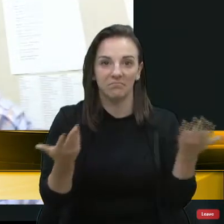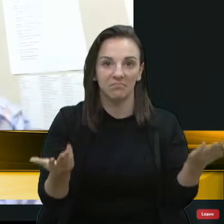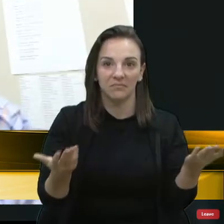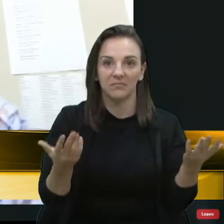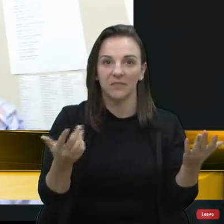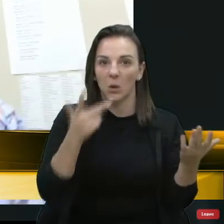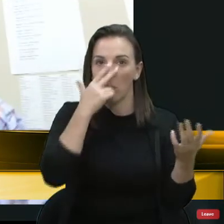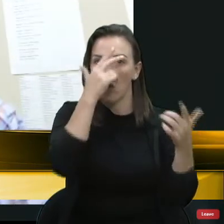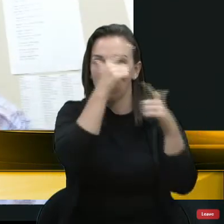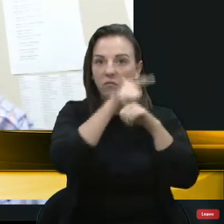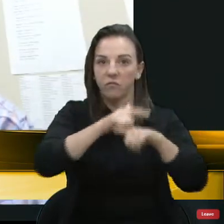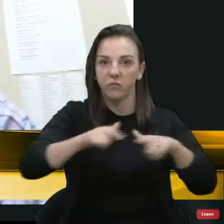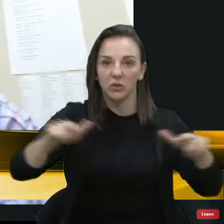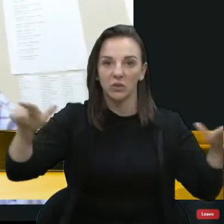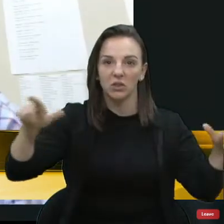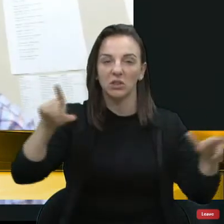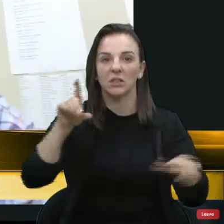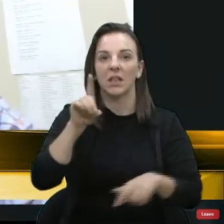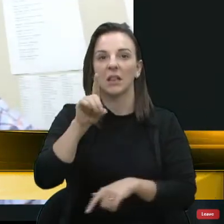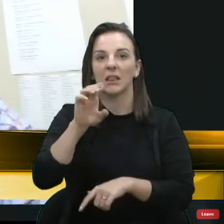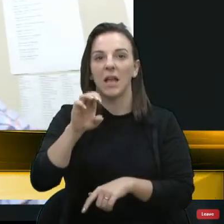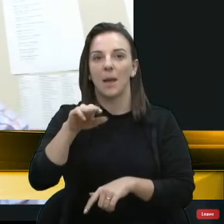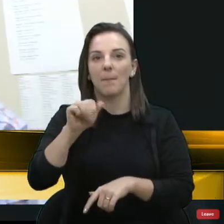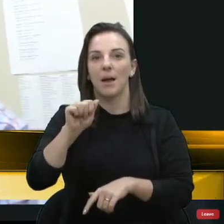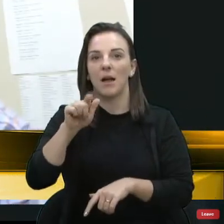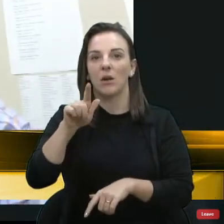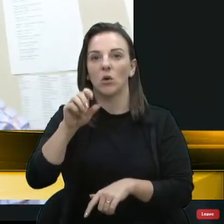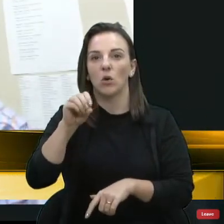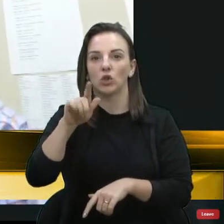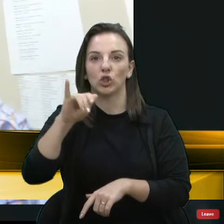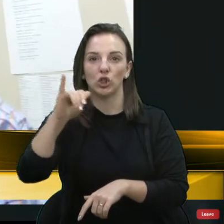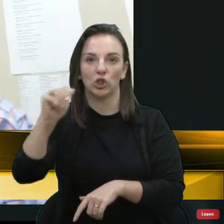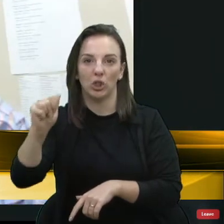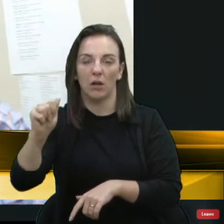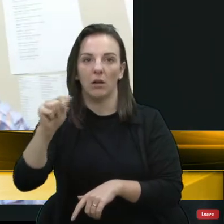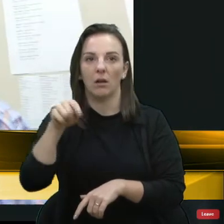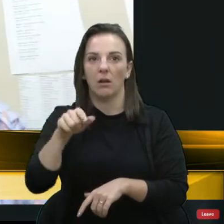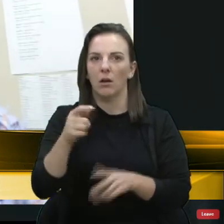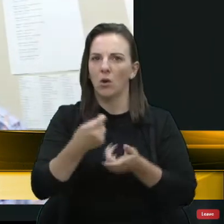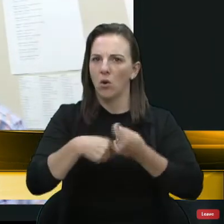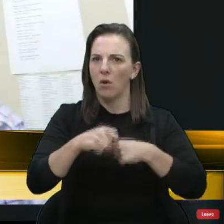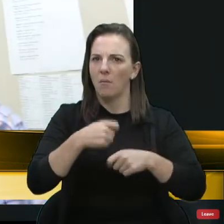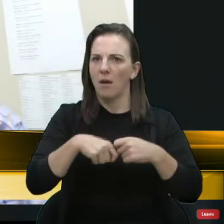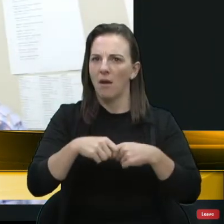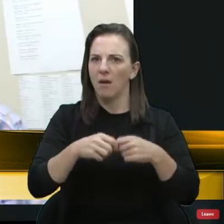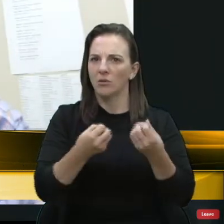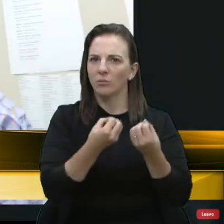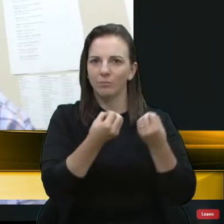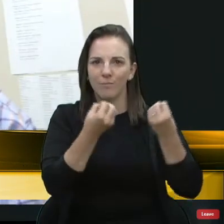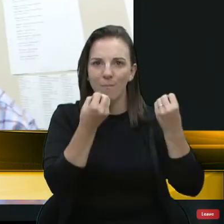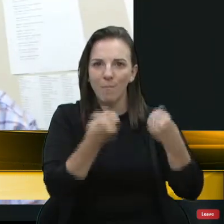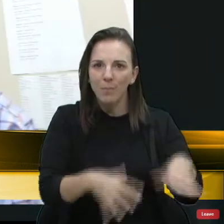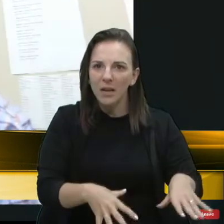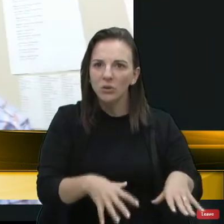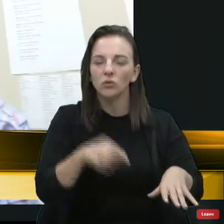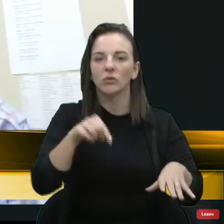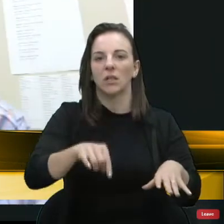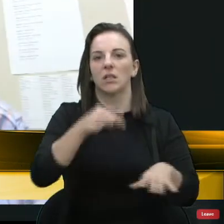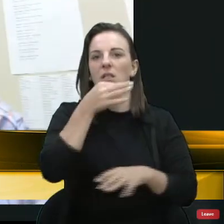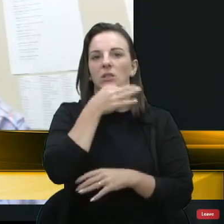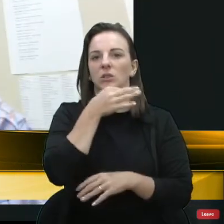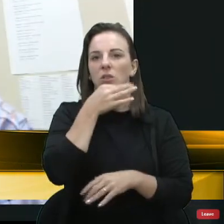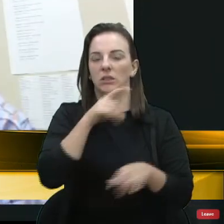Discursos demagogos. Por exemplo, o comércio hoje está pagando um pacto muito grande em Caxias do Sul, até mesmo em nível de Estado.